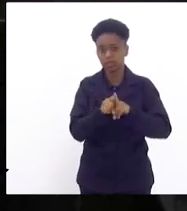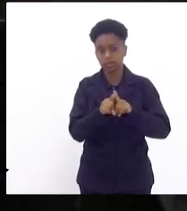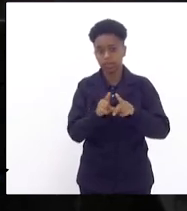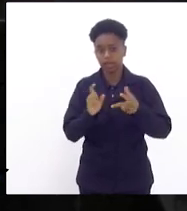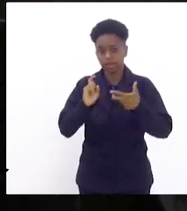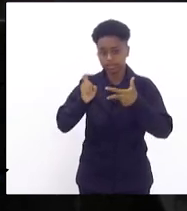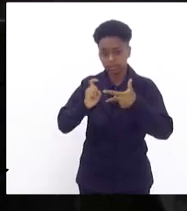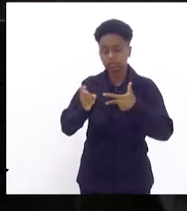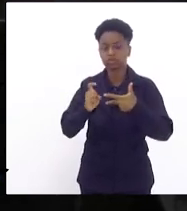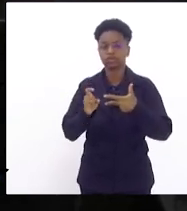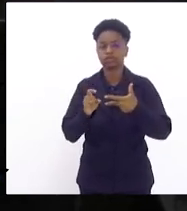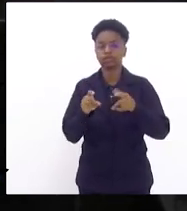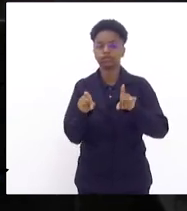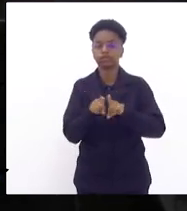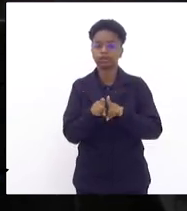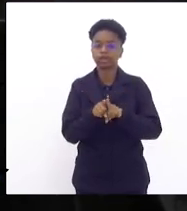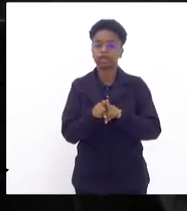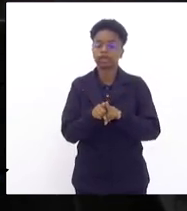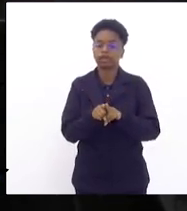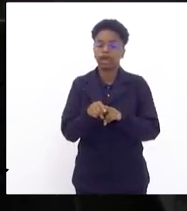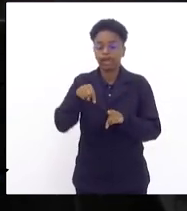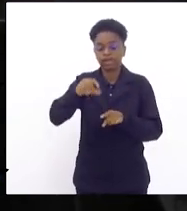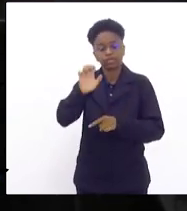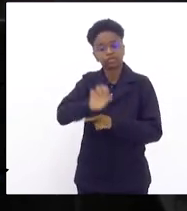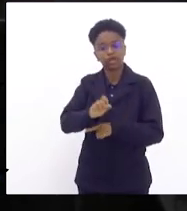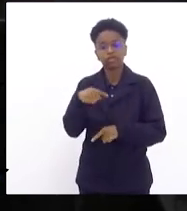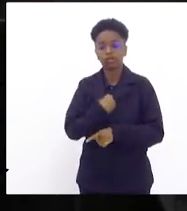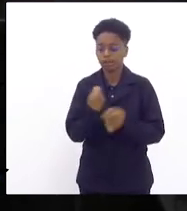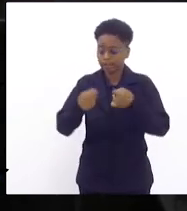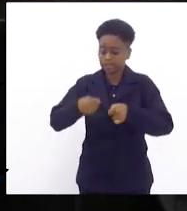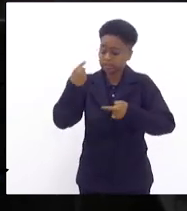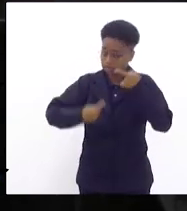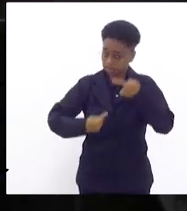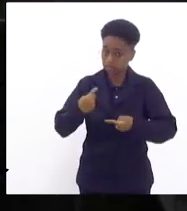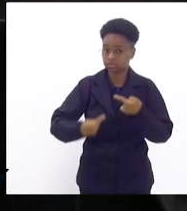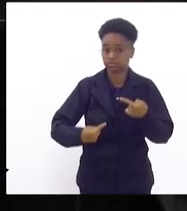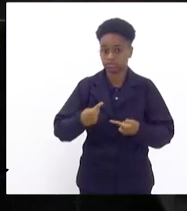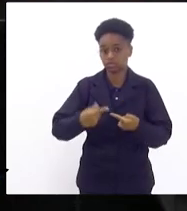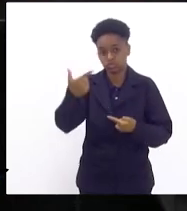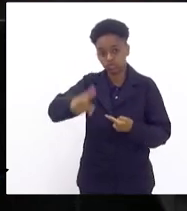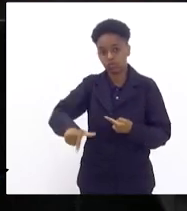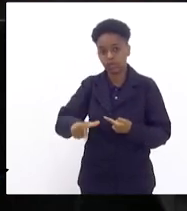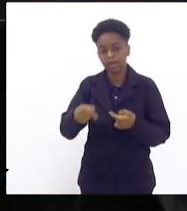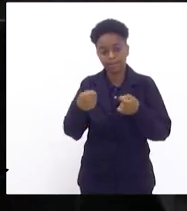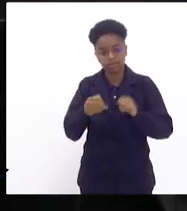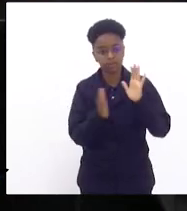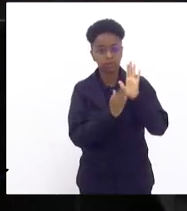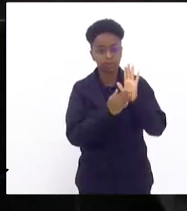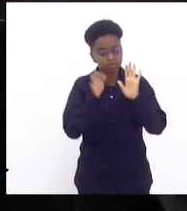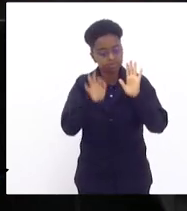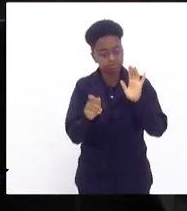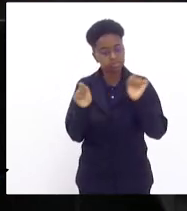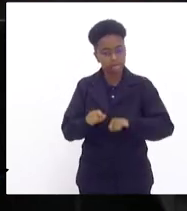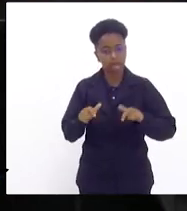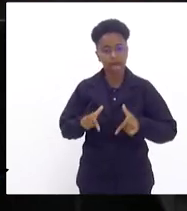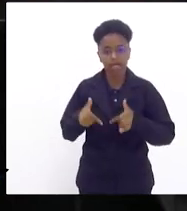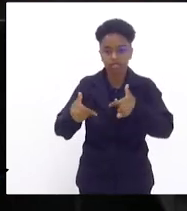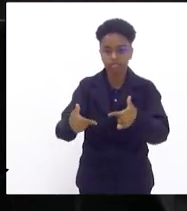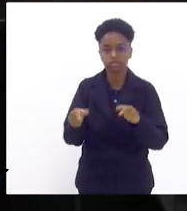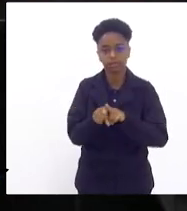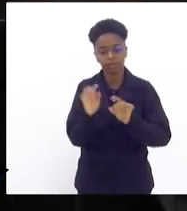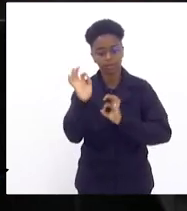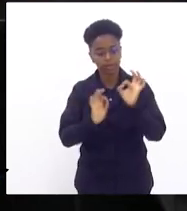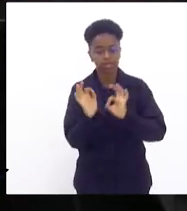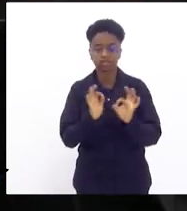estadual, para que a gente tenha um debate e mais uma vez um debate com propostas concretas e planejamento de ação,